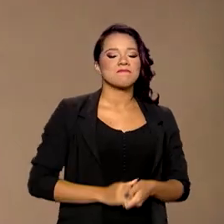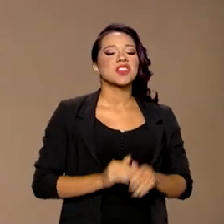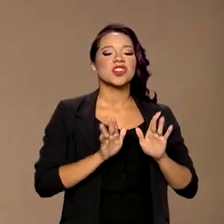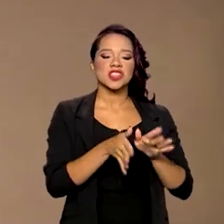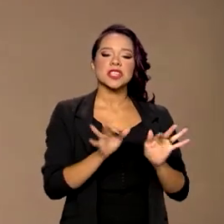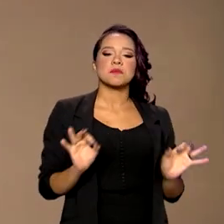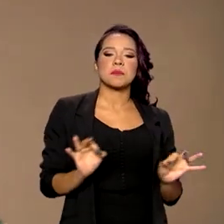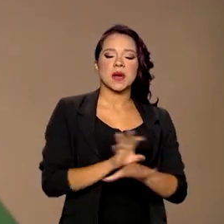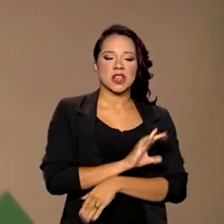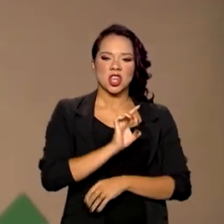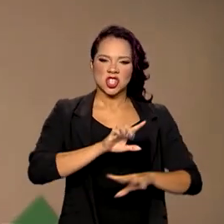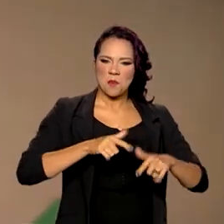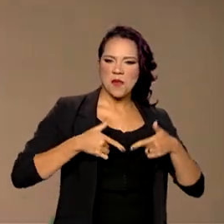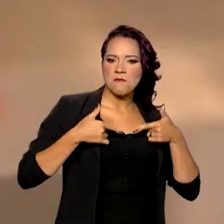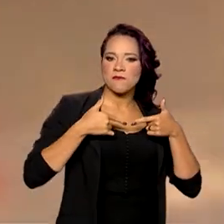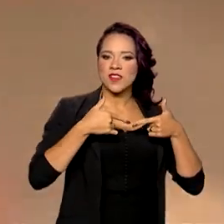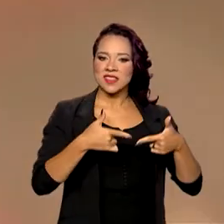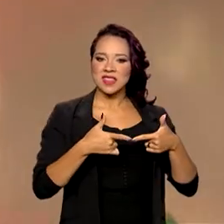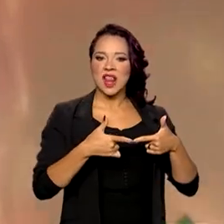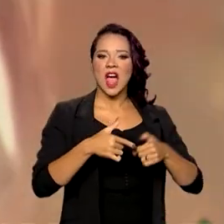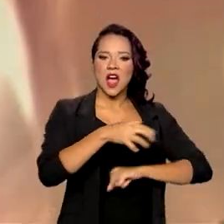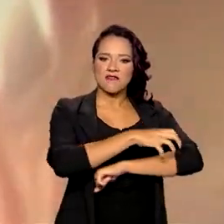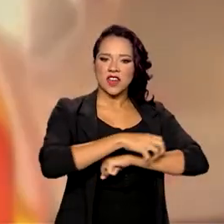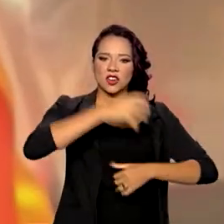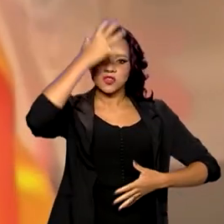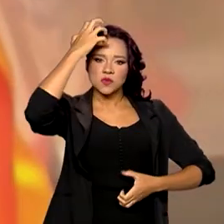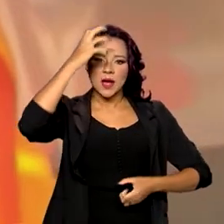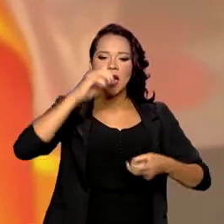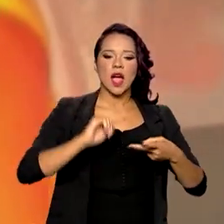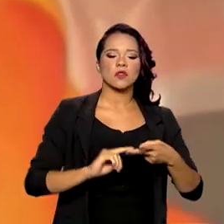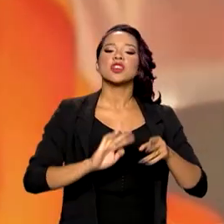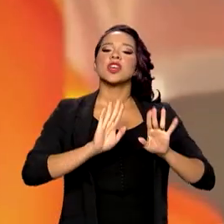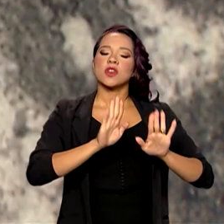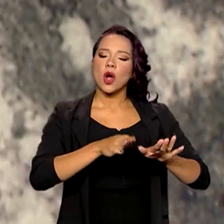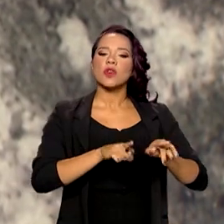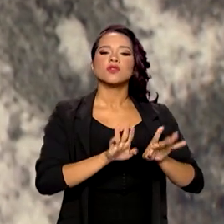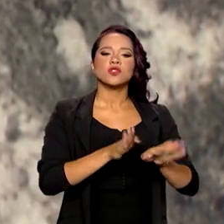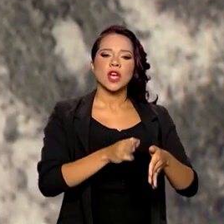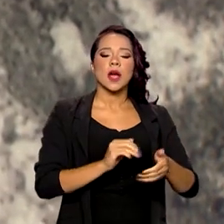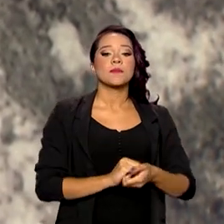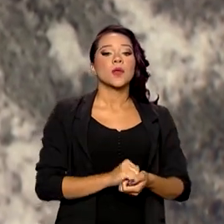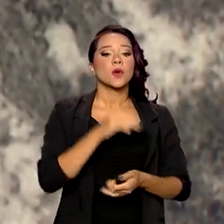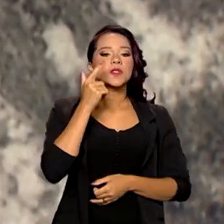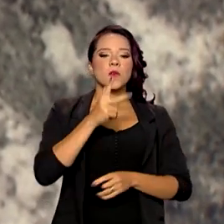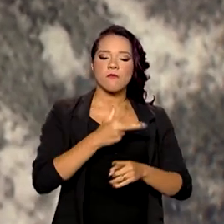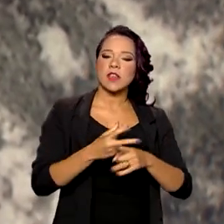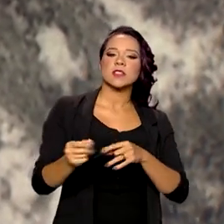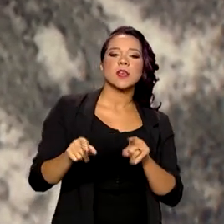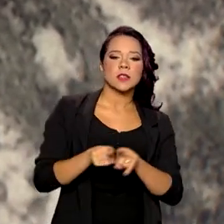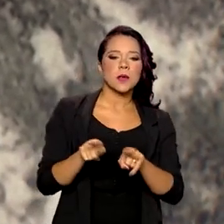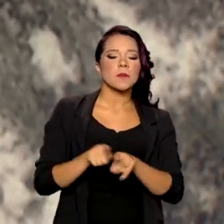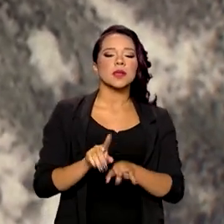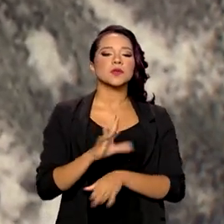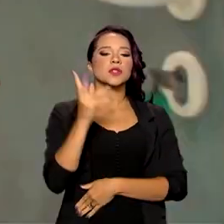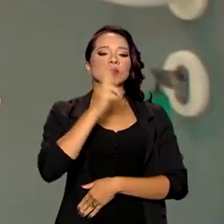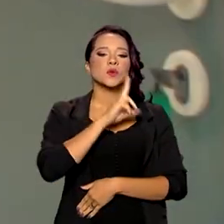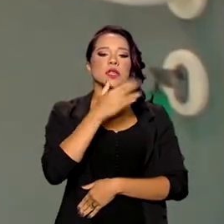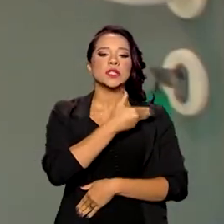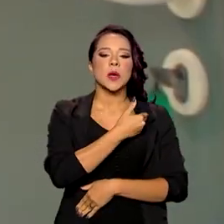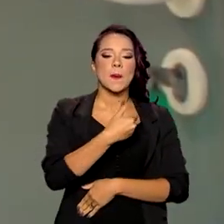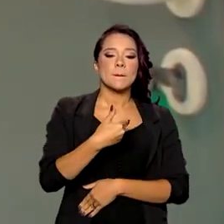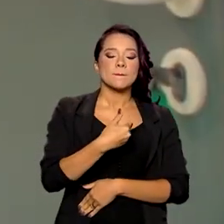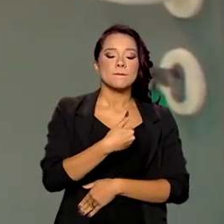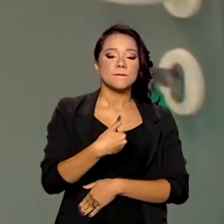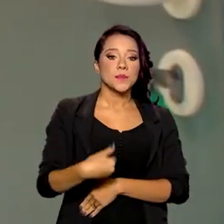preparado não só para enfrentar a monkeypox, como nós enfrentamos e vencemos essa emergência de saúde pública